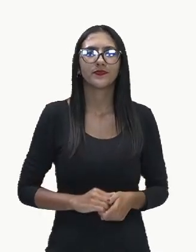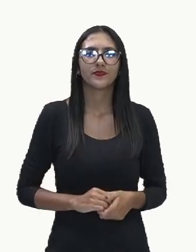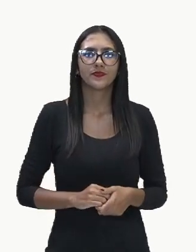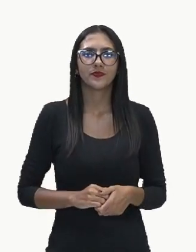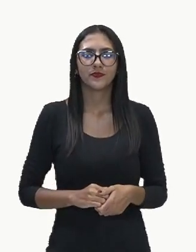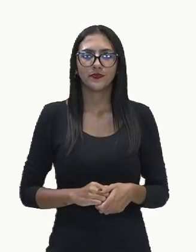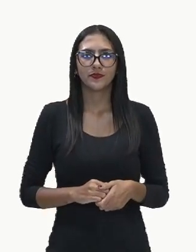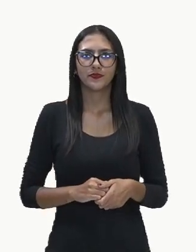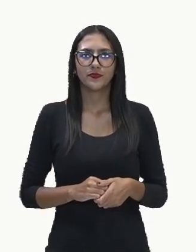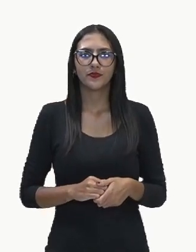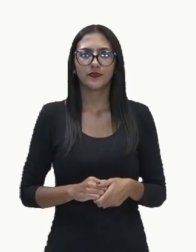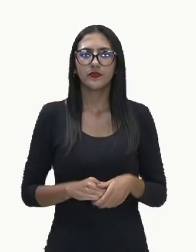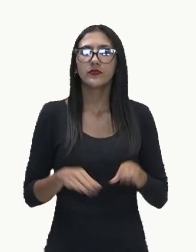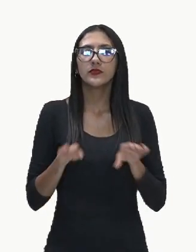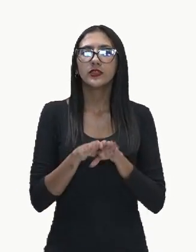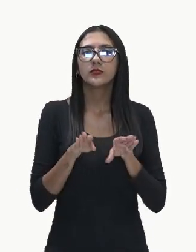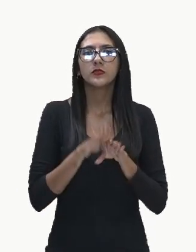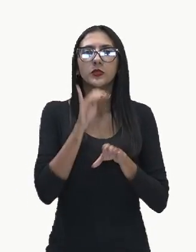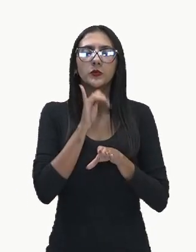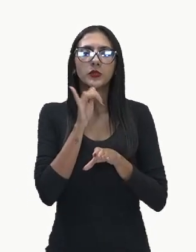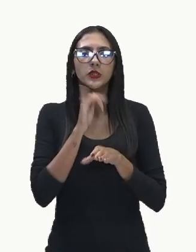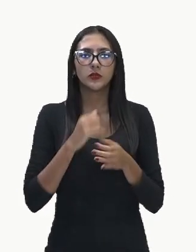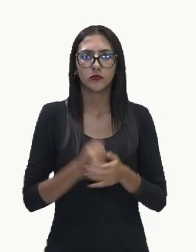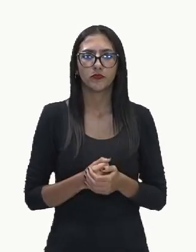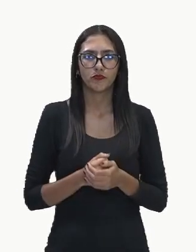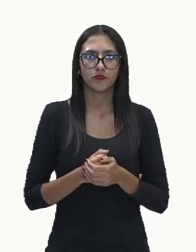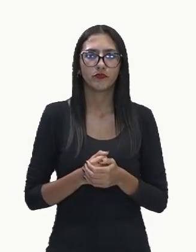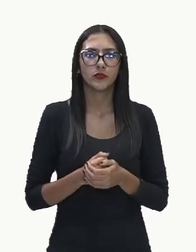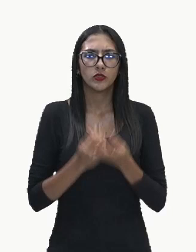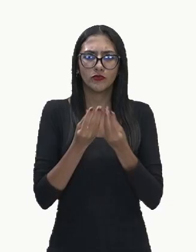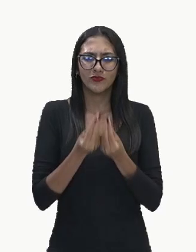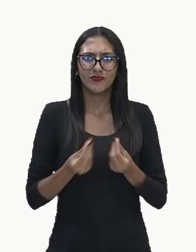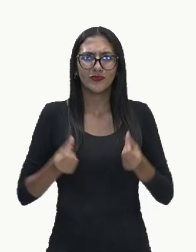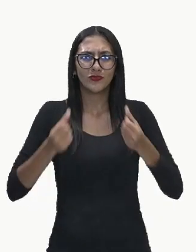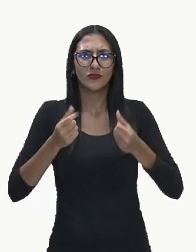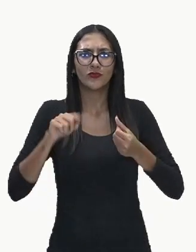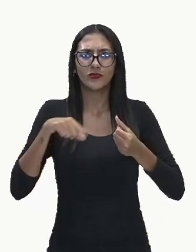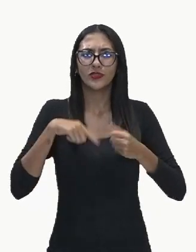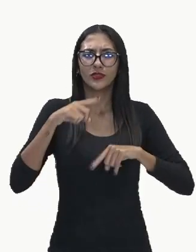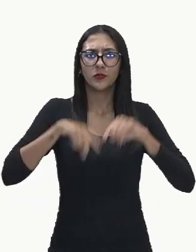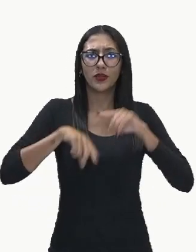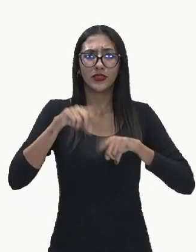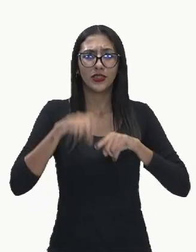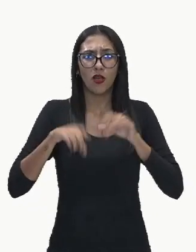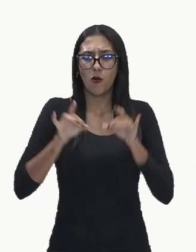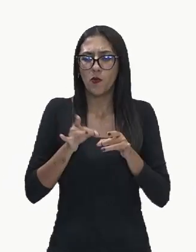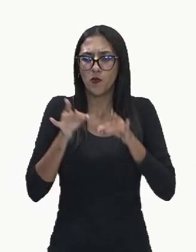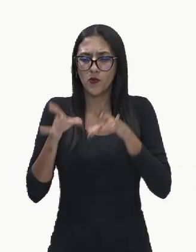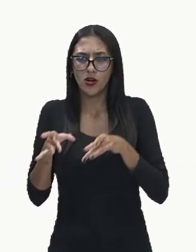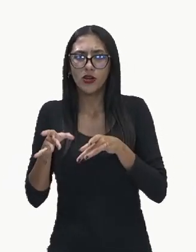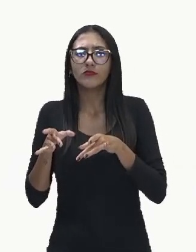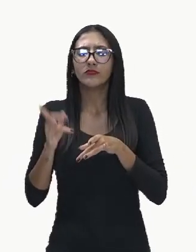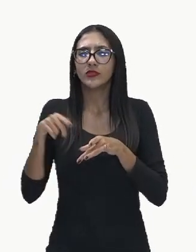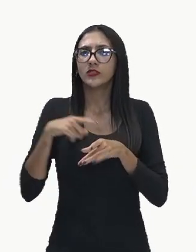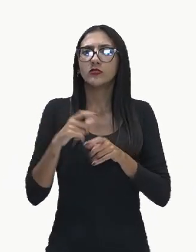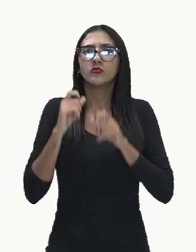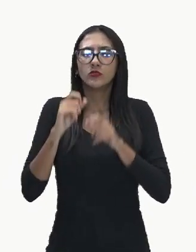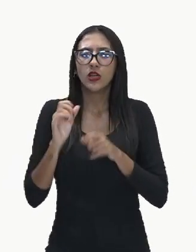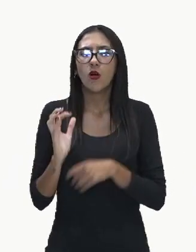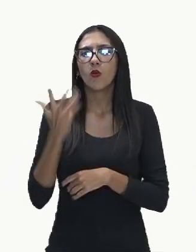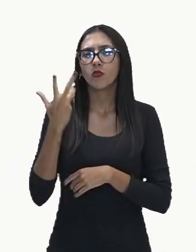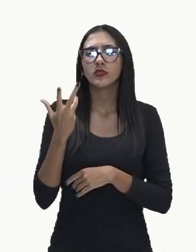Além disso, a decomposição inadequada desse lixo em lugares inadequados também